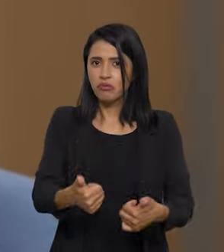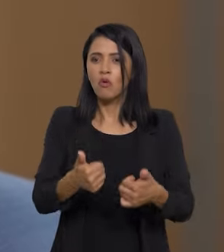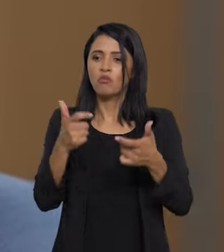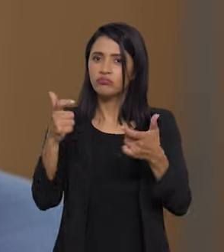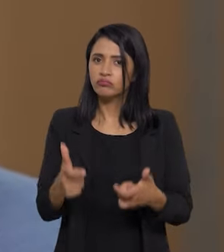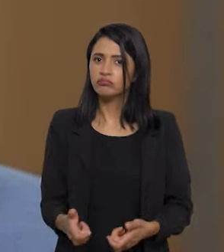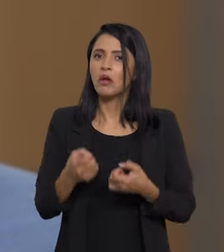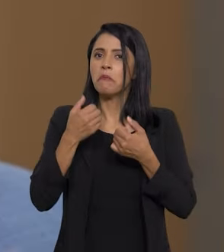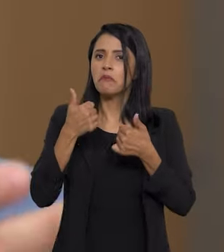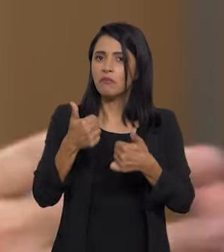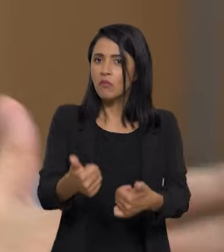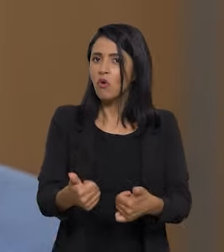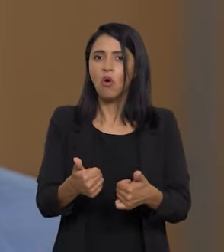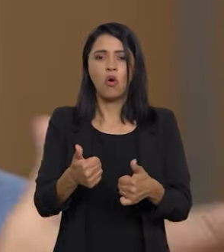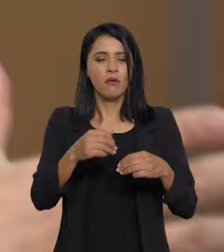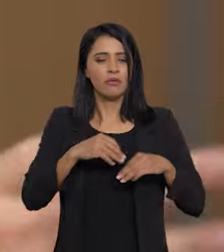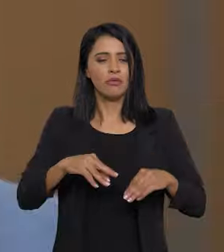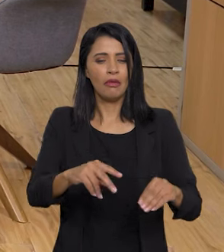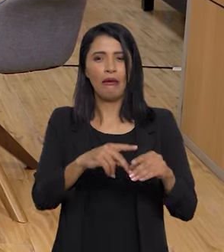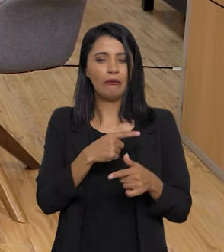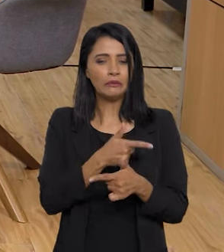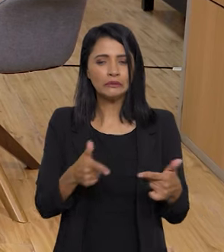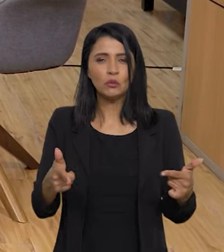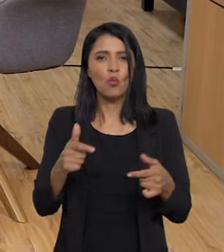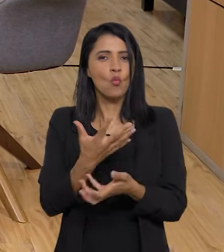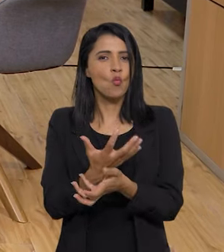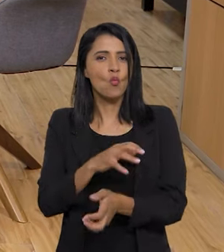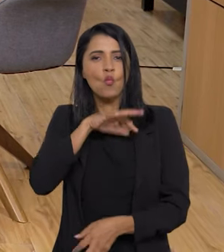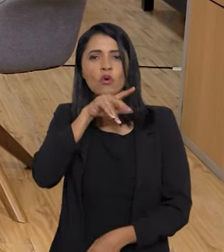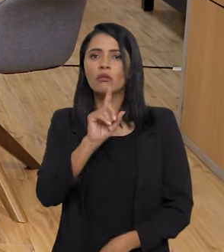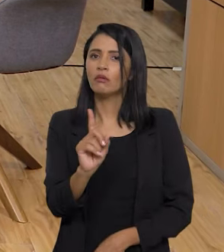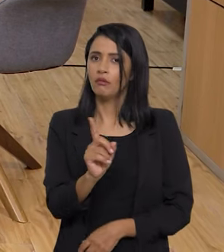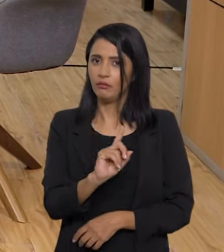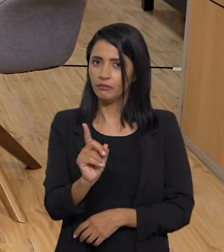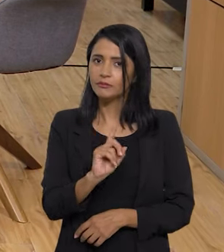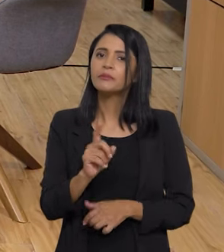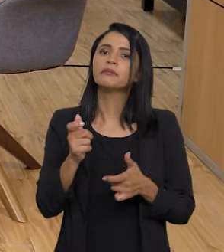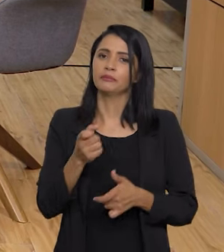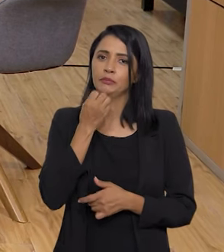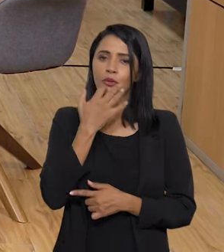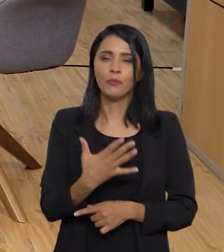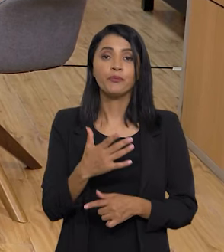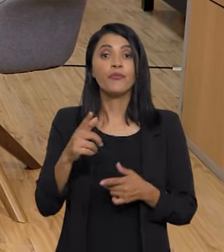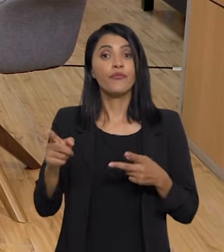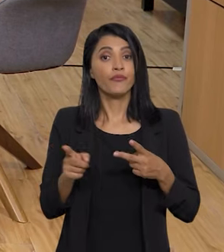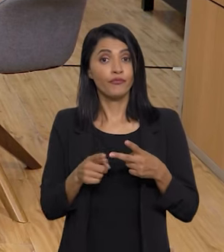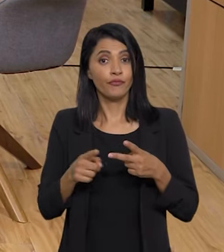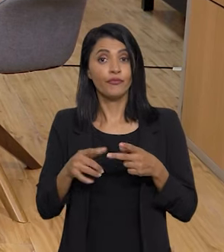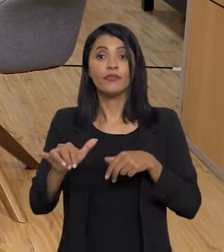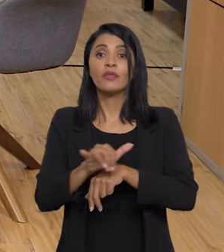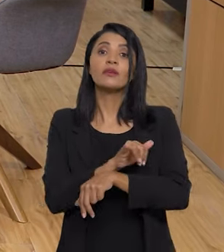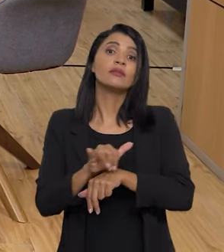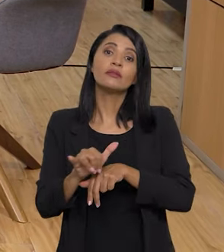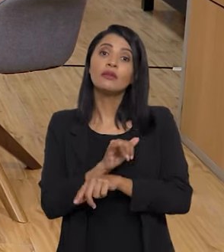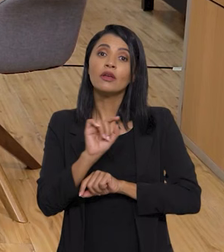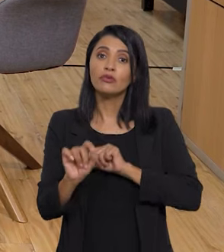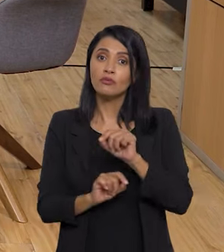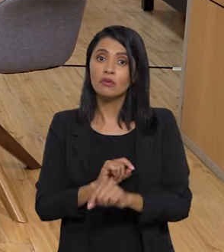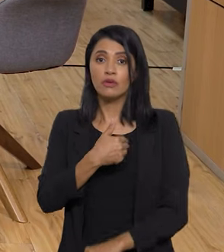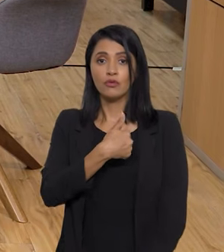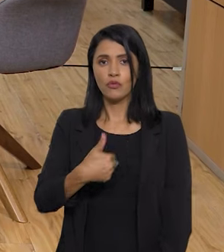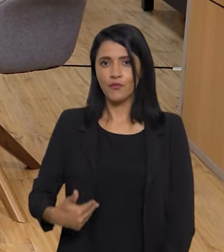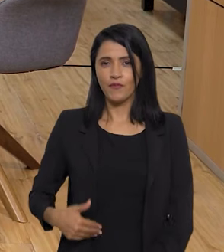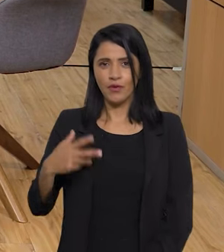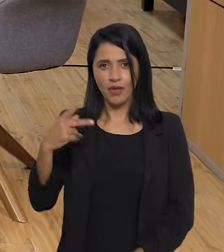localizadas, não são terras improdutivas. Uma segunda estratégia dessas novidades é que os